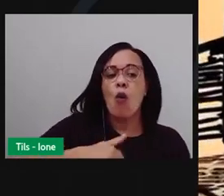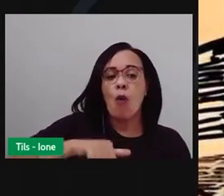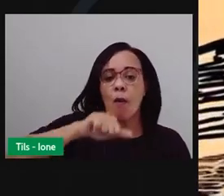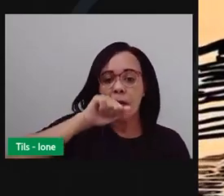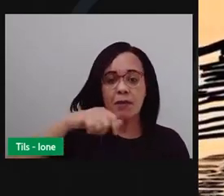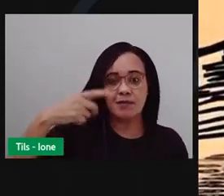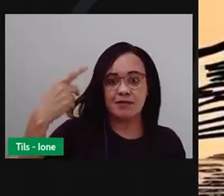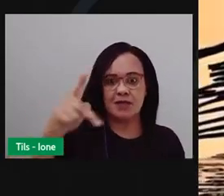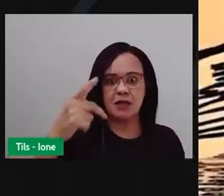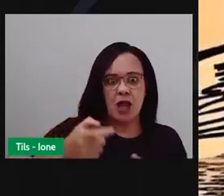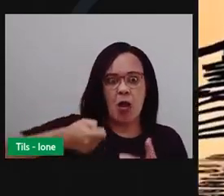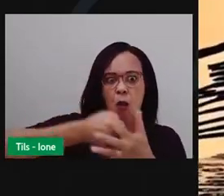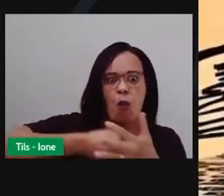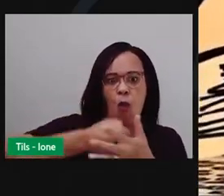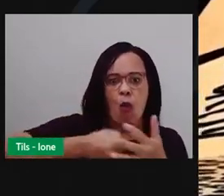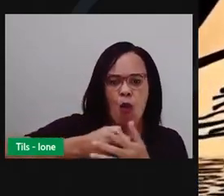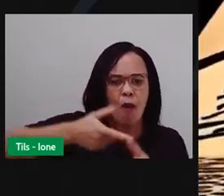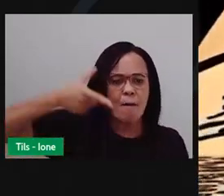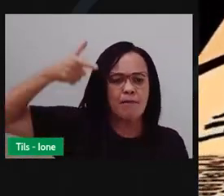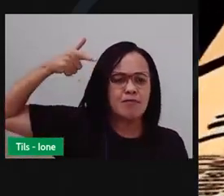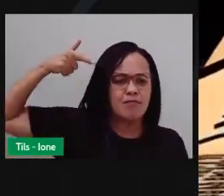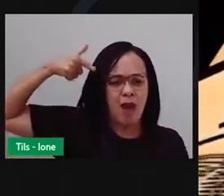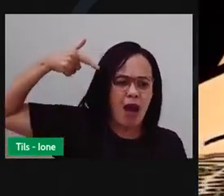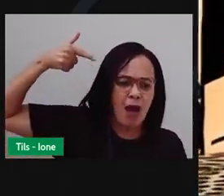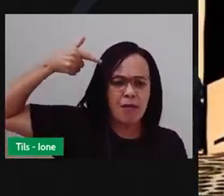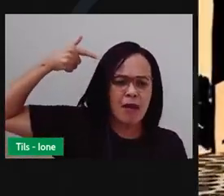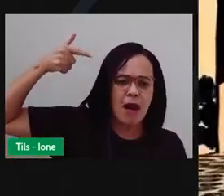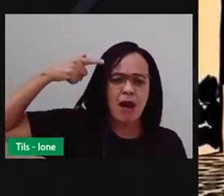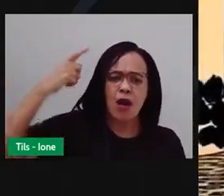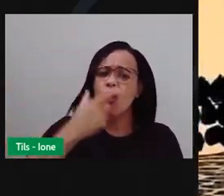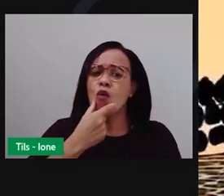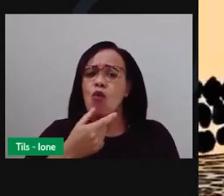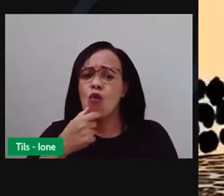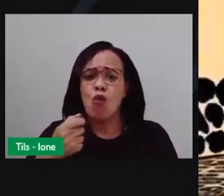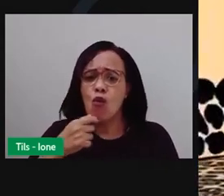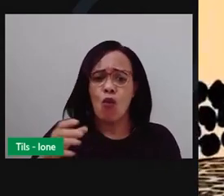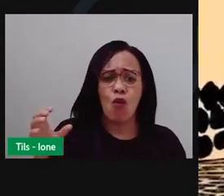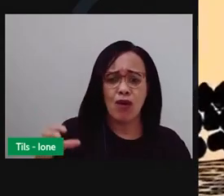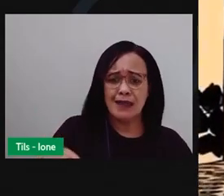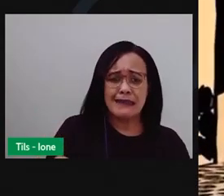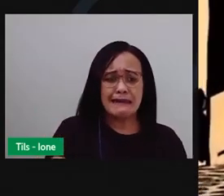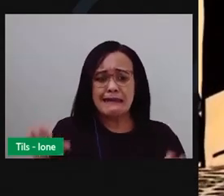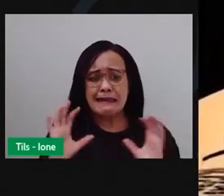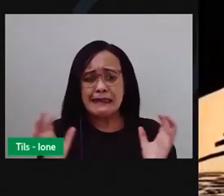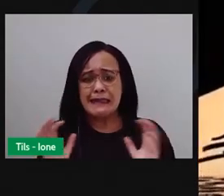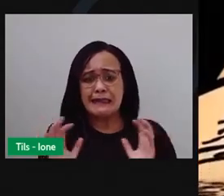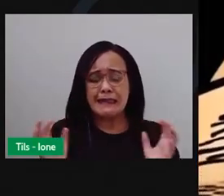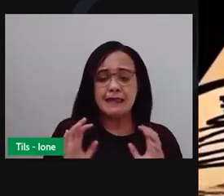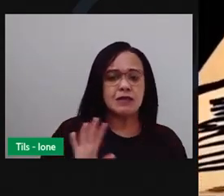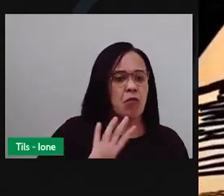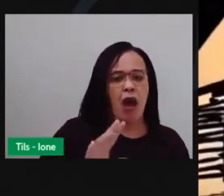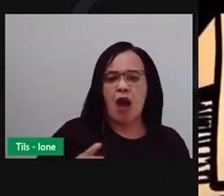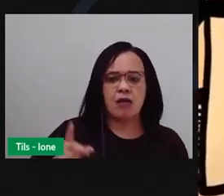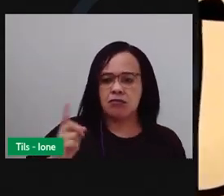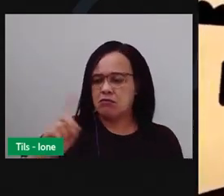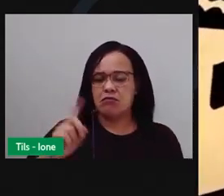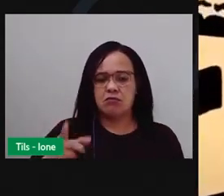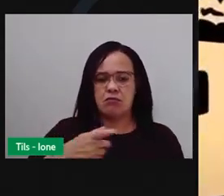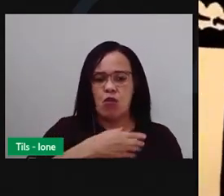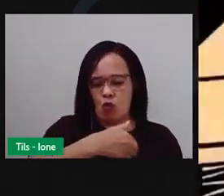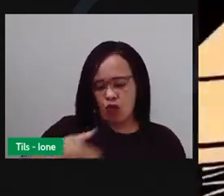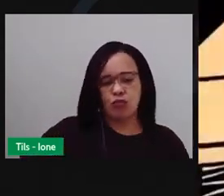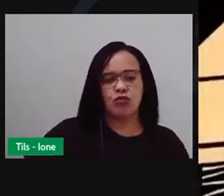apontada para a cabeça. O noivo tenta fugir de todo jeito, mas com a ajuda do delegado da cidade, o casamento